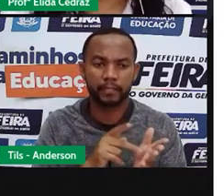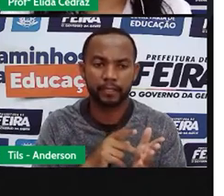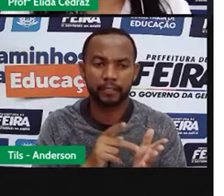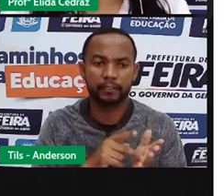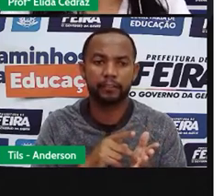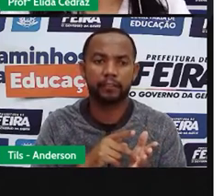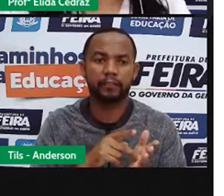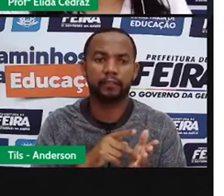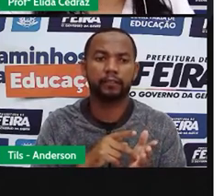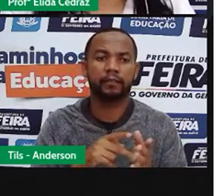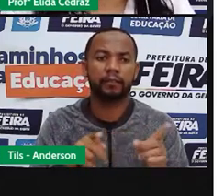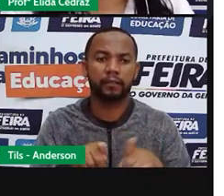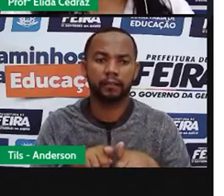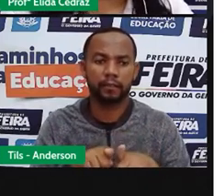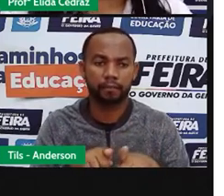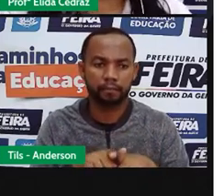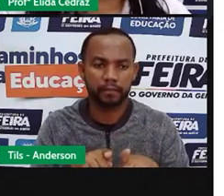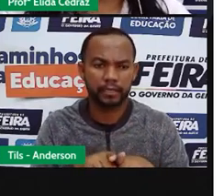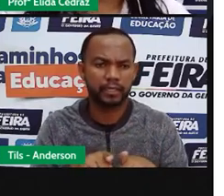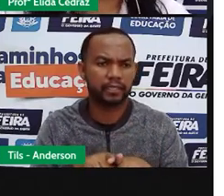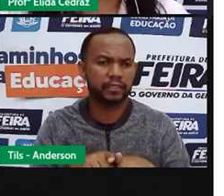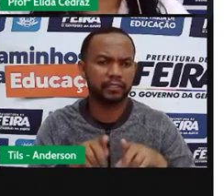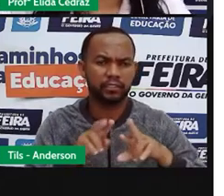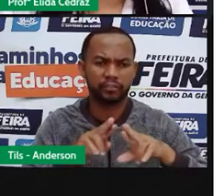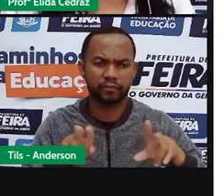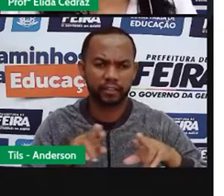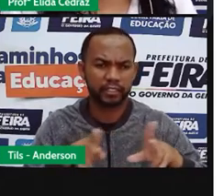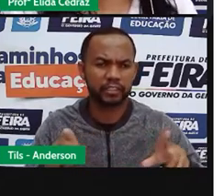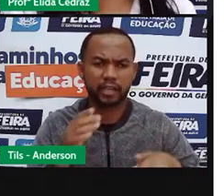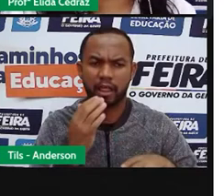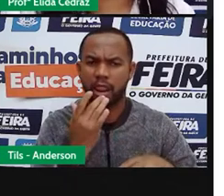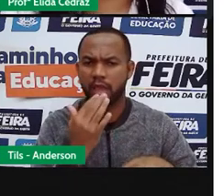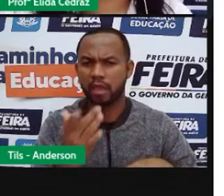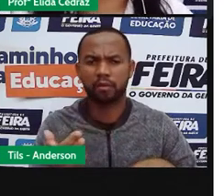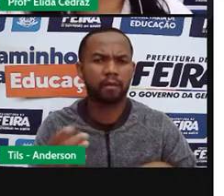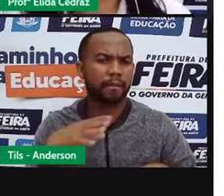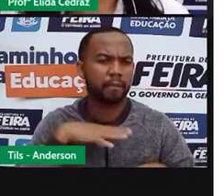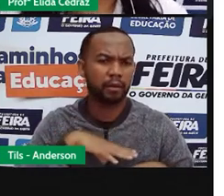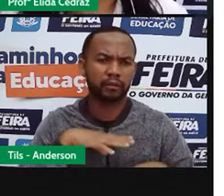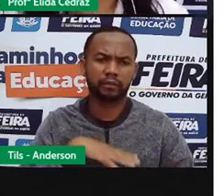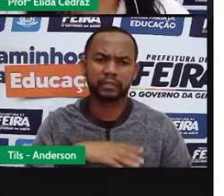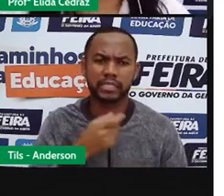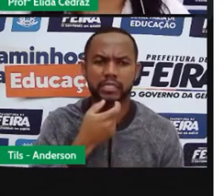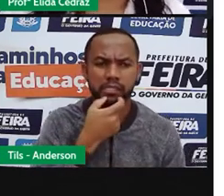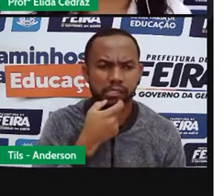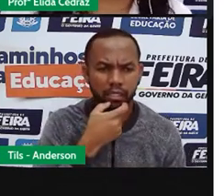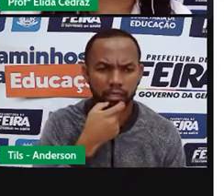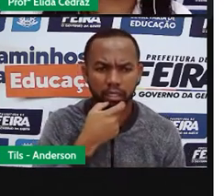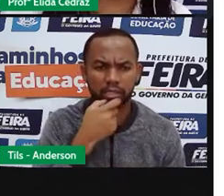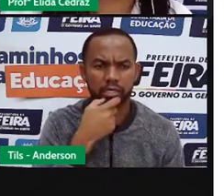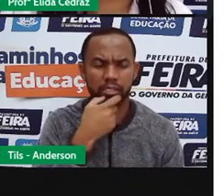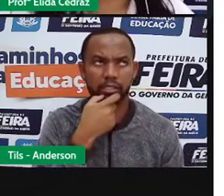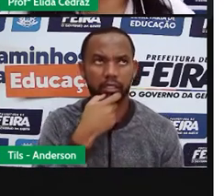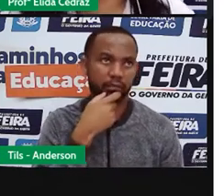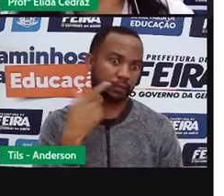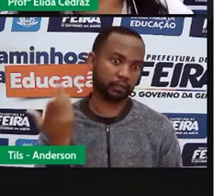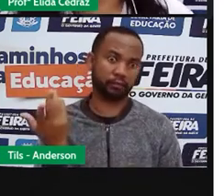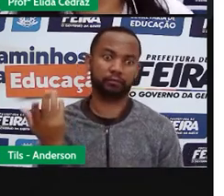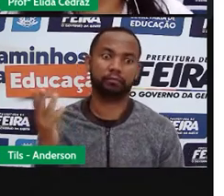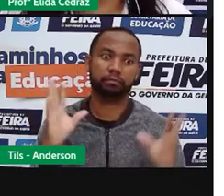apesar de existirem muitas línguas, português, inglês, espanhol,